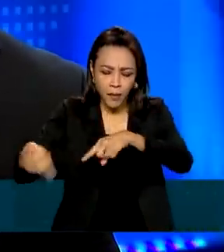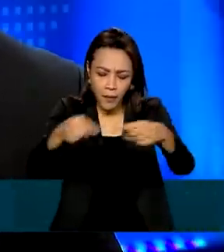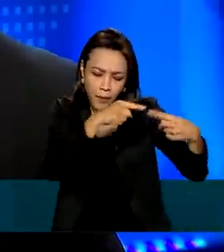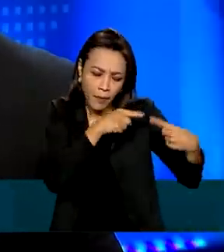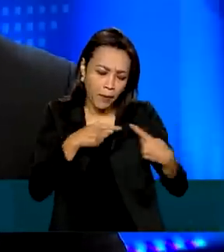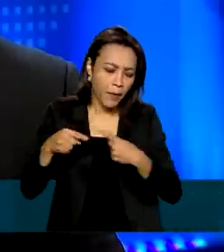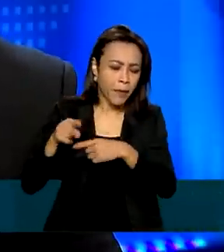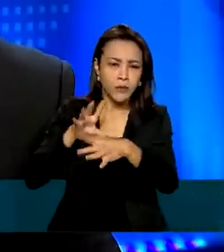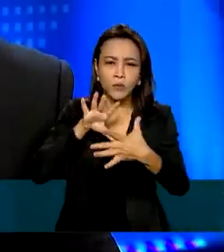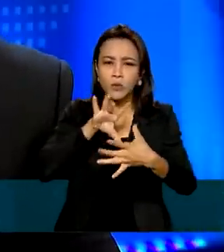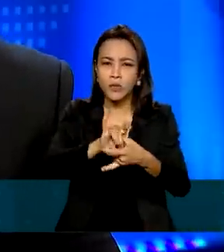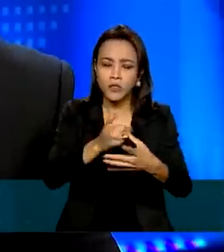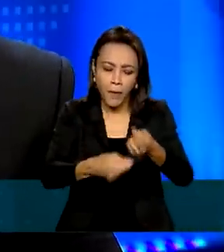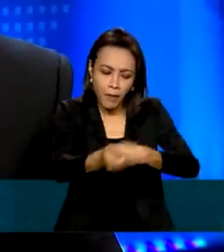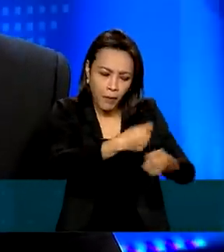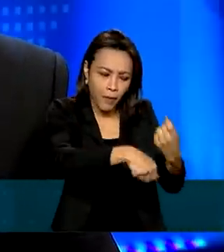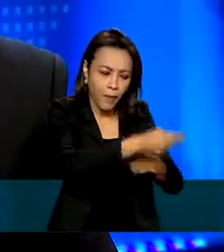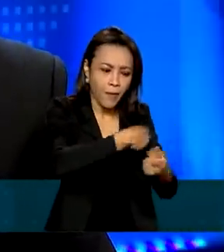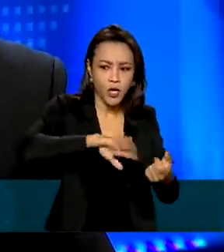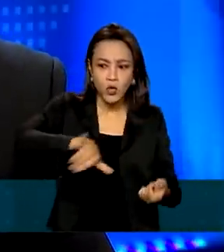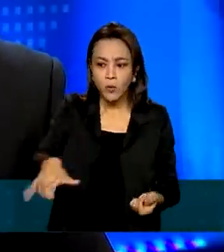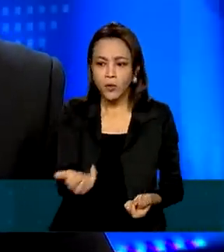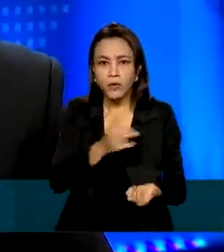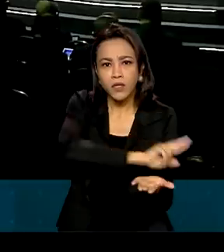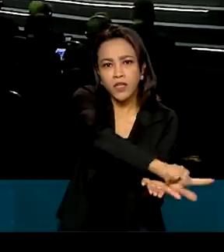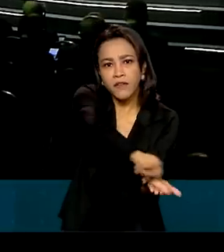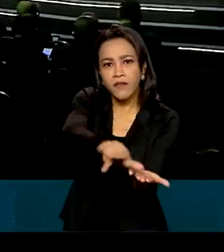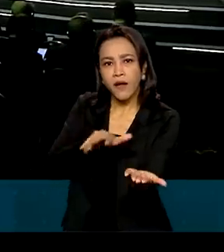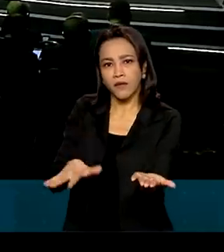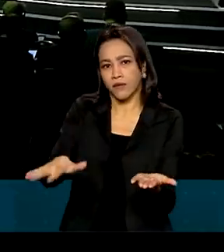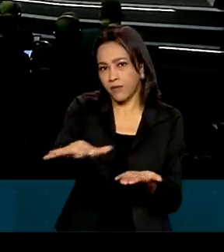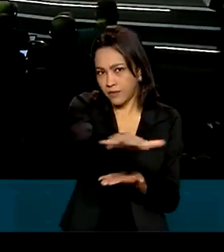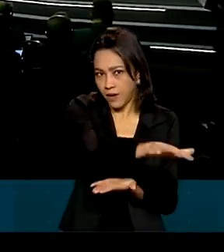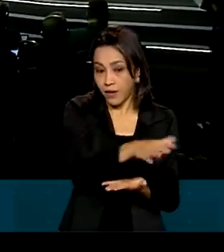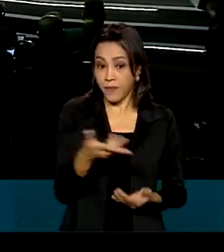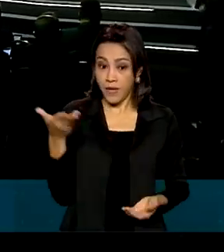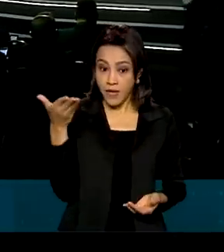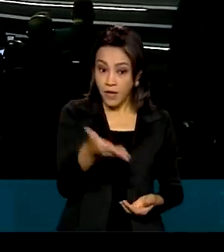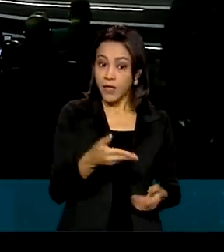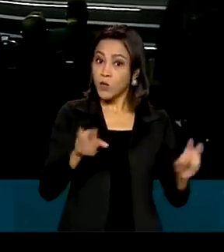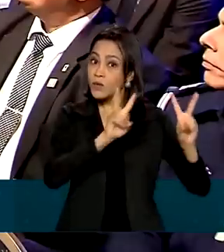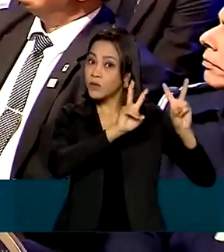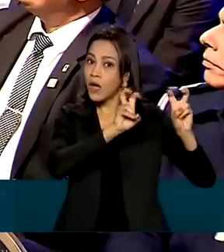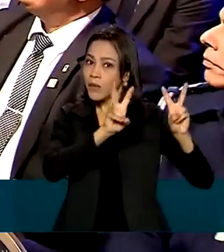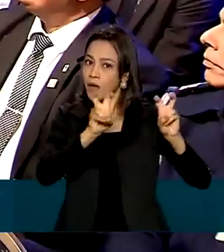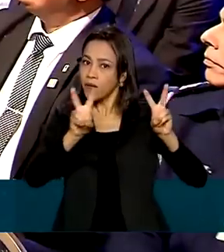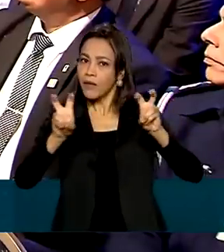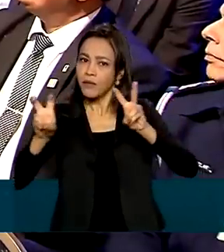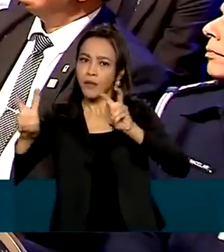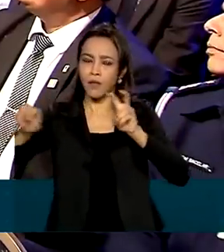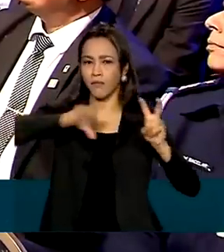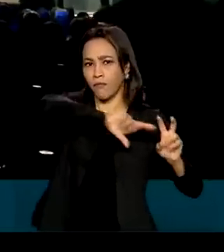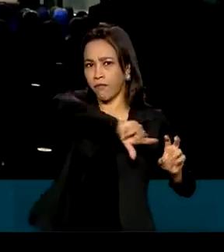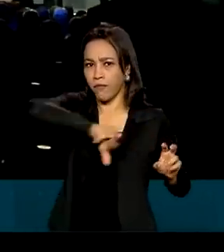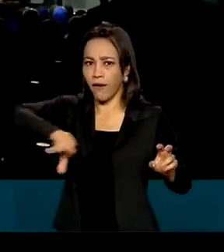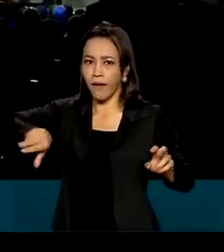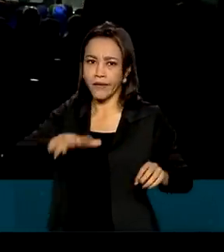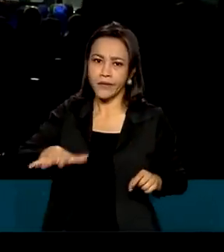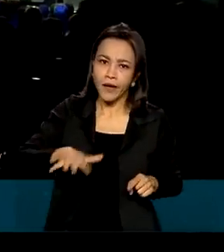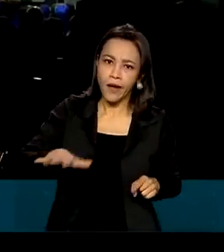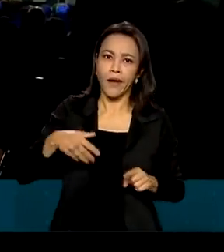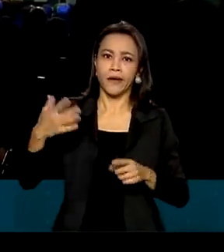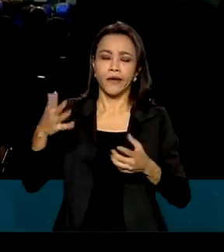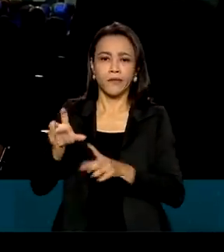negócios e as oportunidades em diferentes setores. E por aqui, os temas discutidos abrangem diversos setores, como